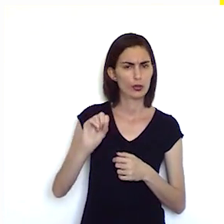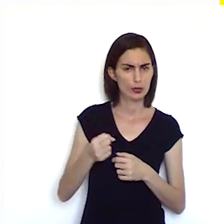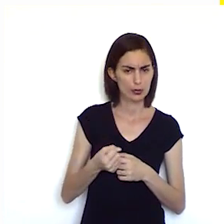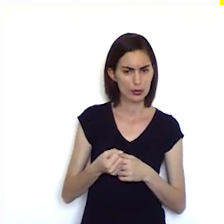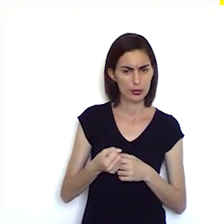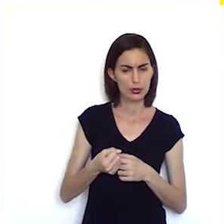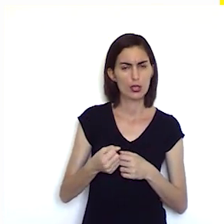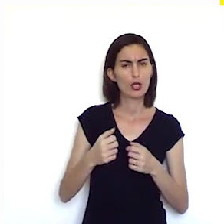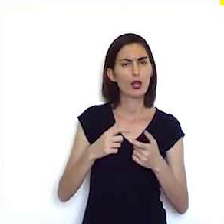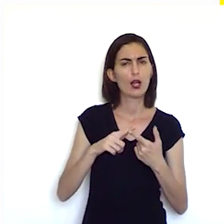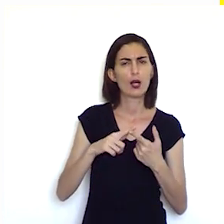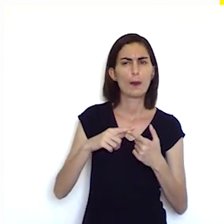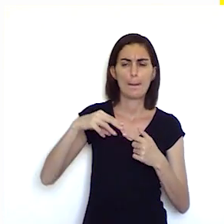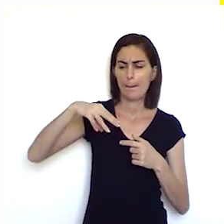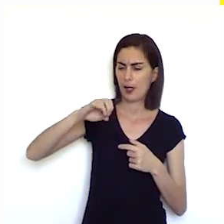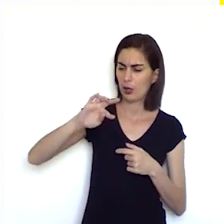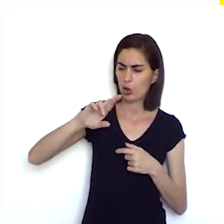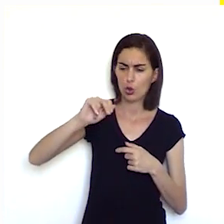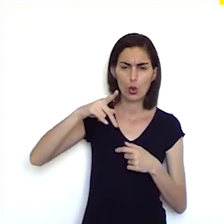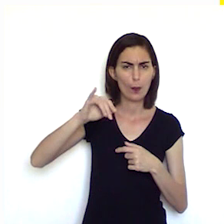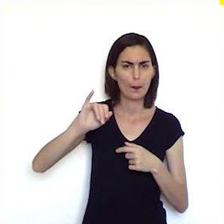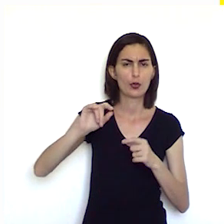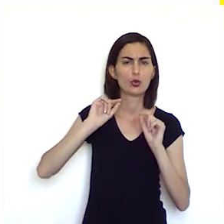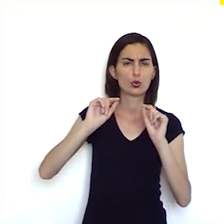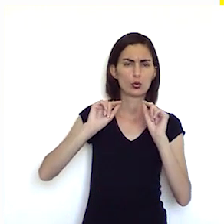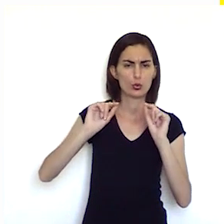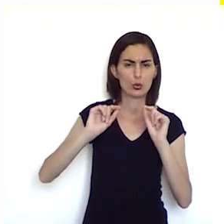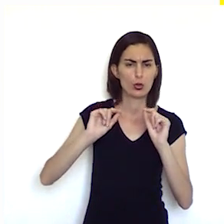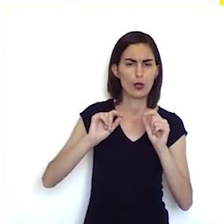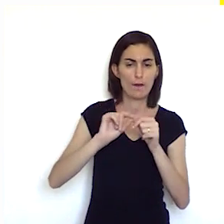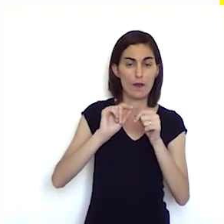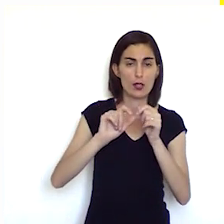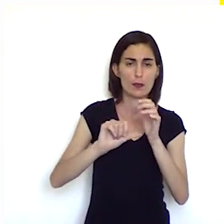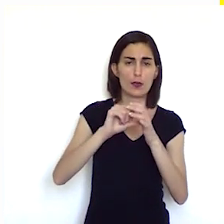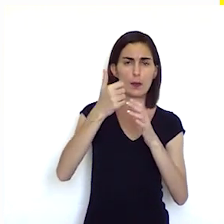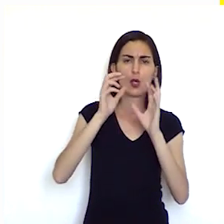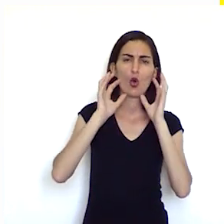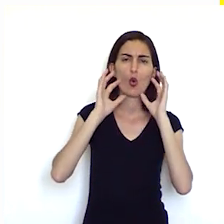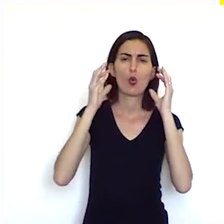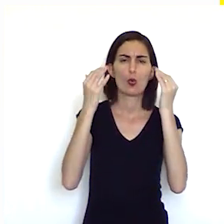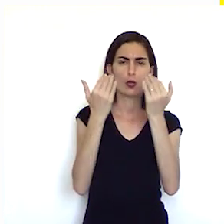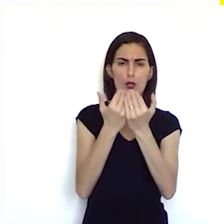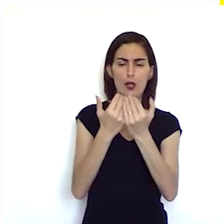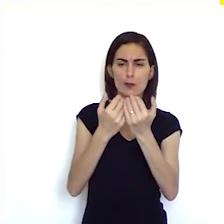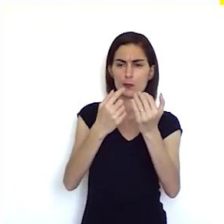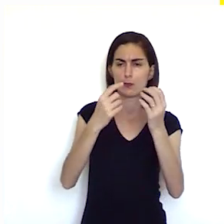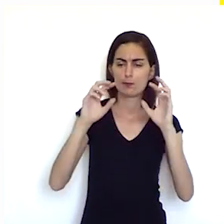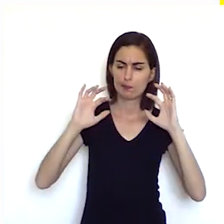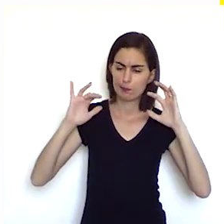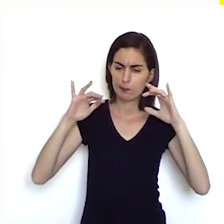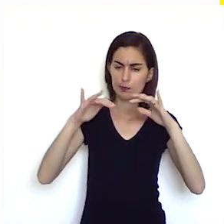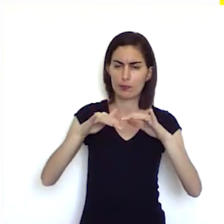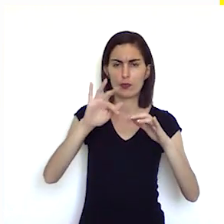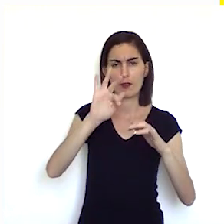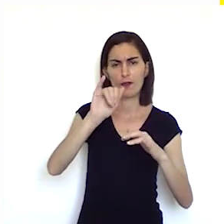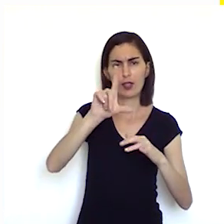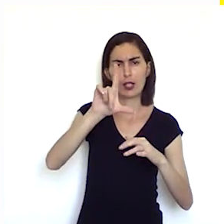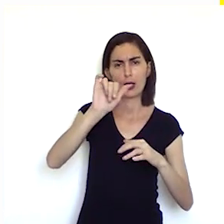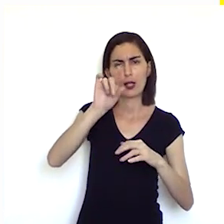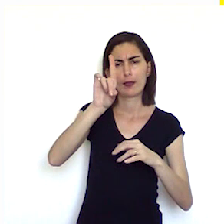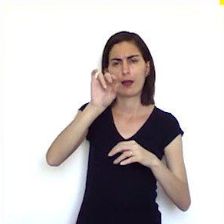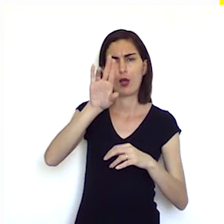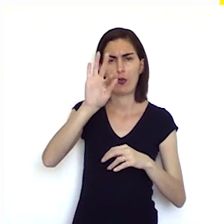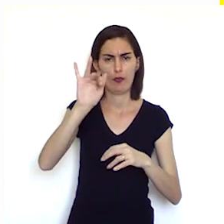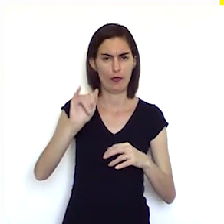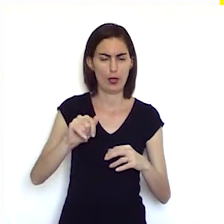aos atos da metrópole levou a realização do primeiro congresso continental na Filadélfia